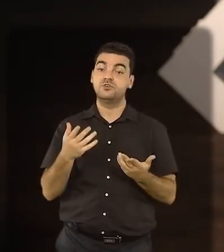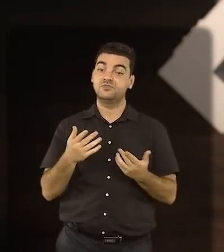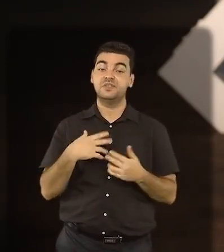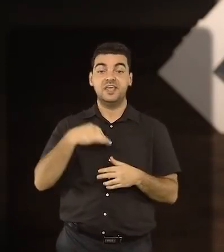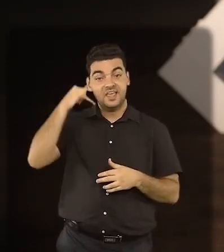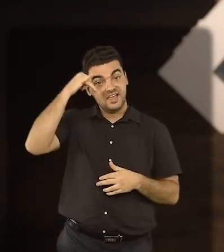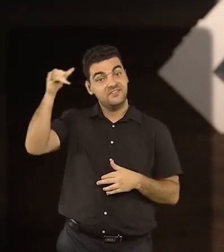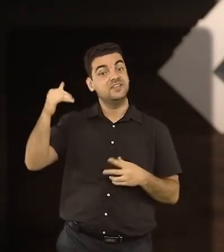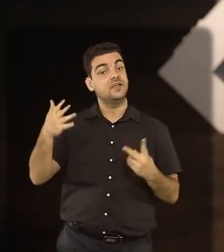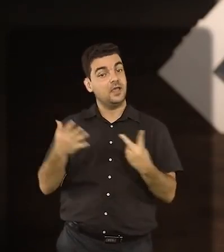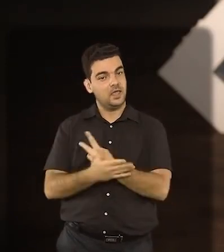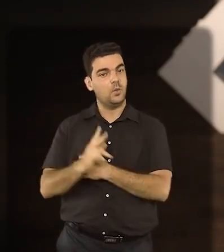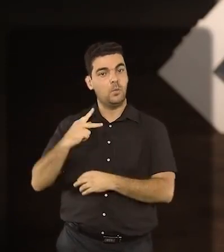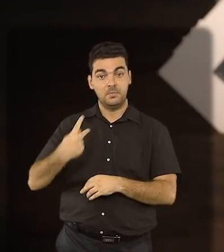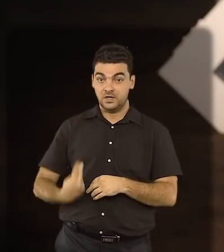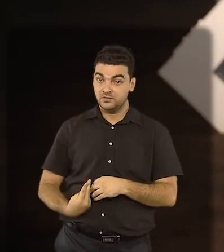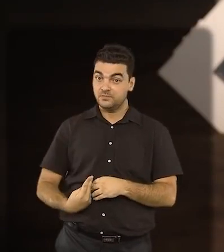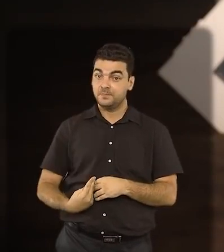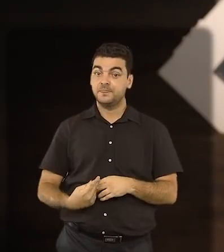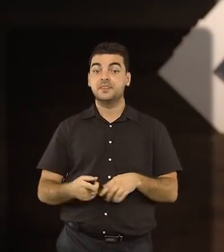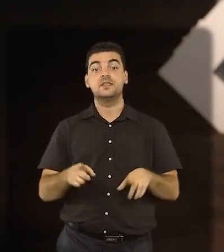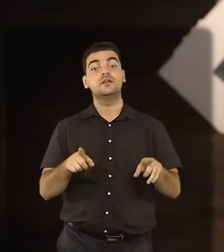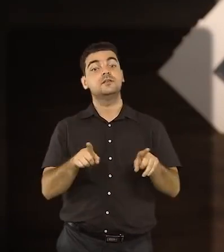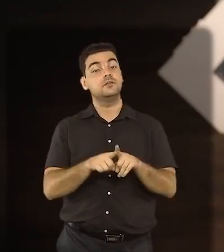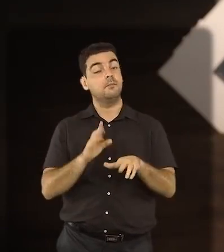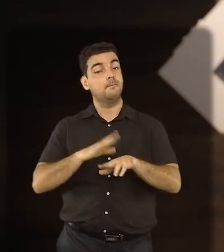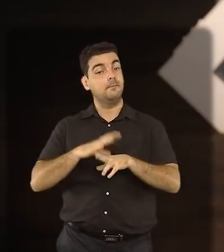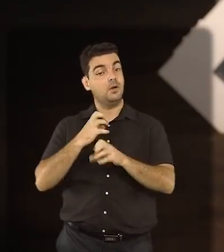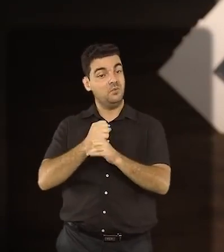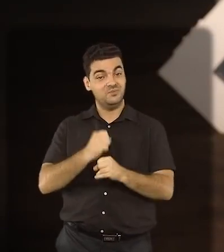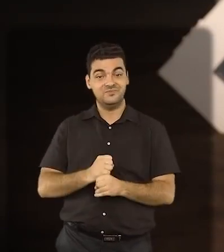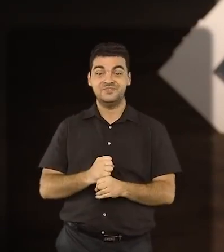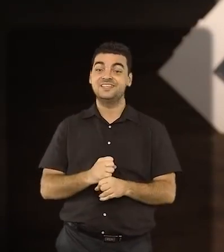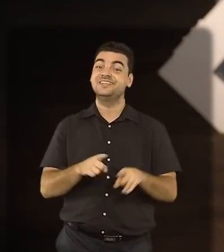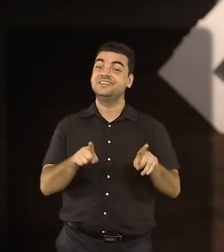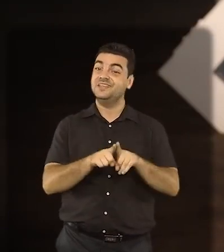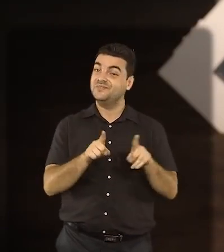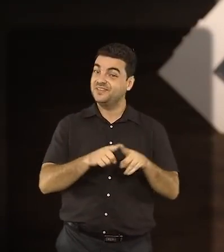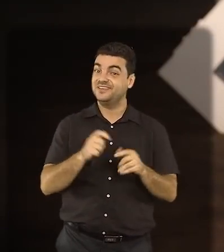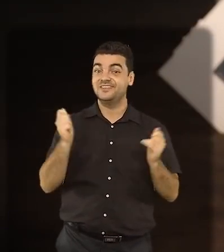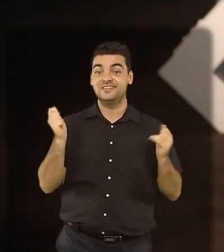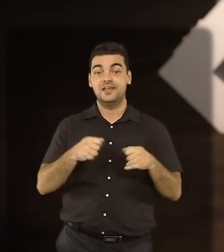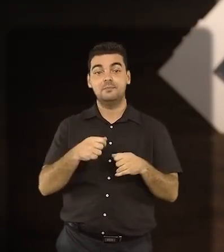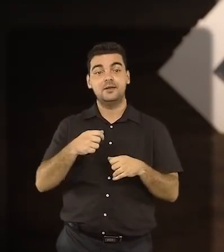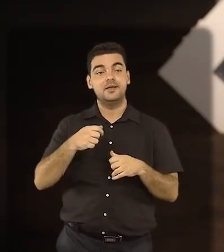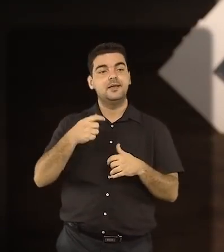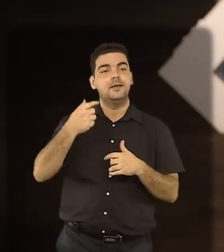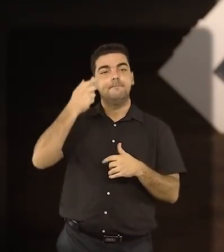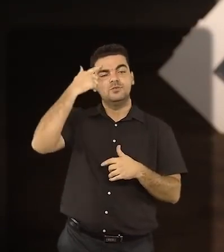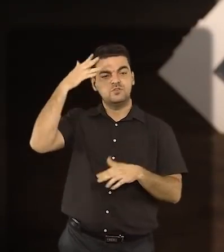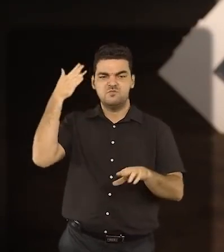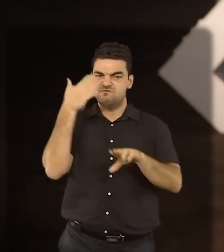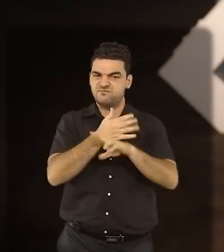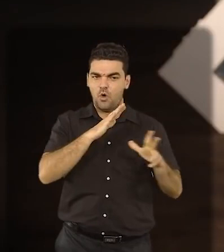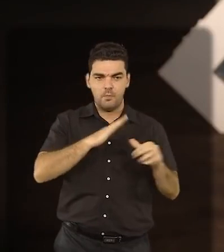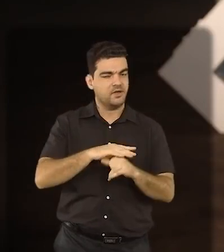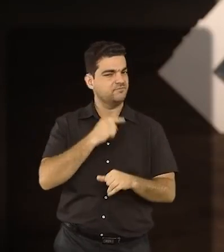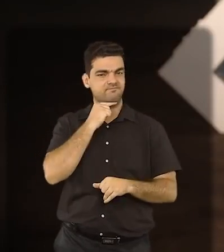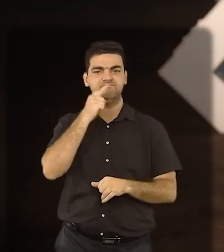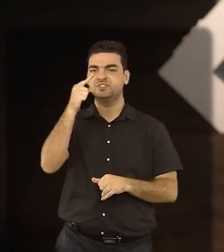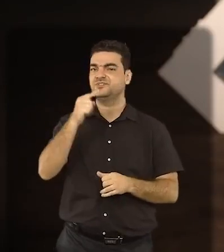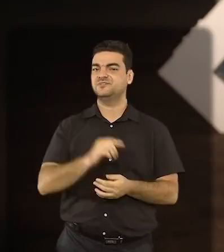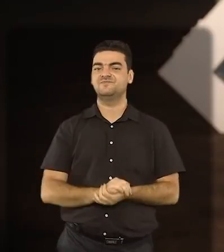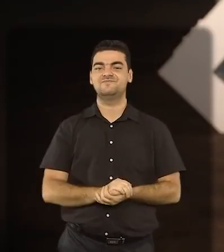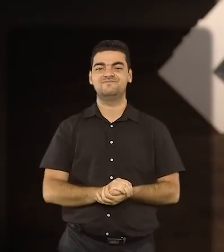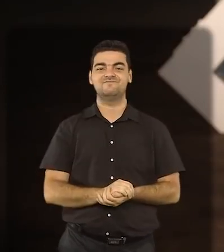evita erros humanos na contagem manual, assegura que ninguém vai violar o sigilo do voto de cada